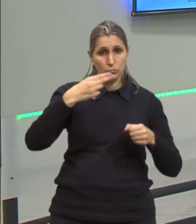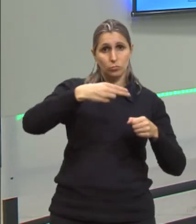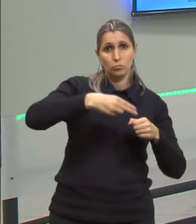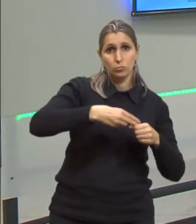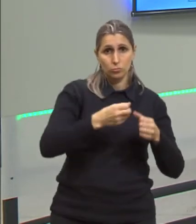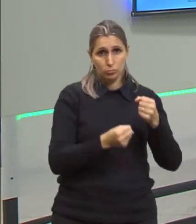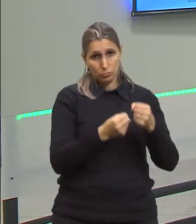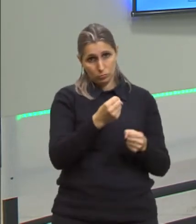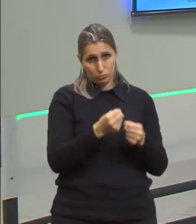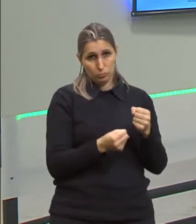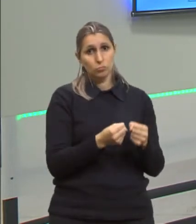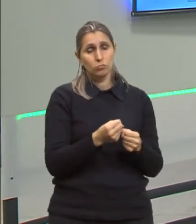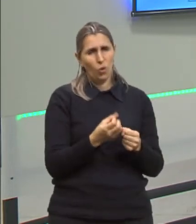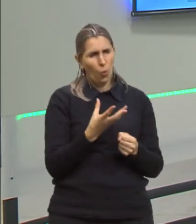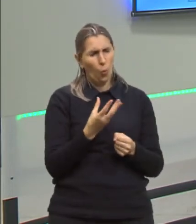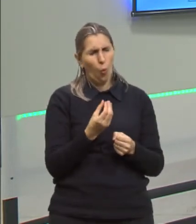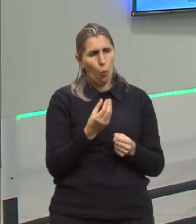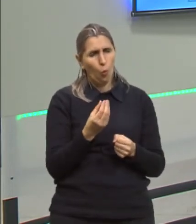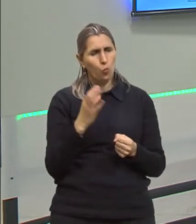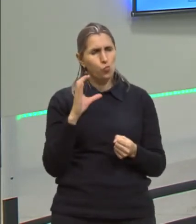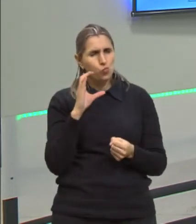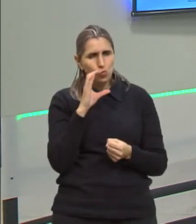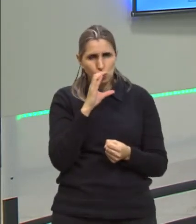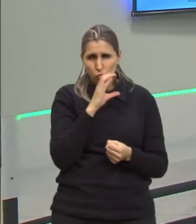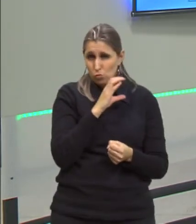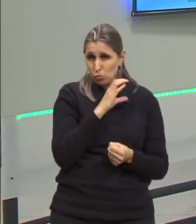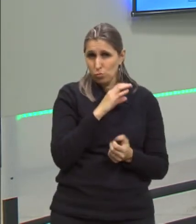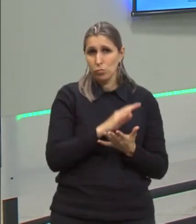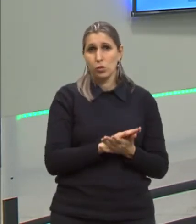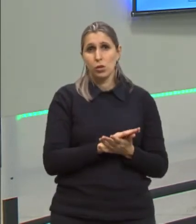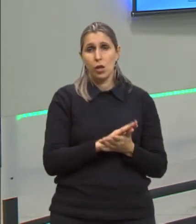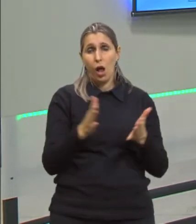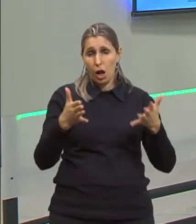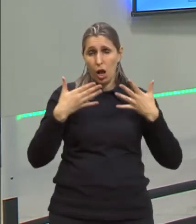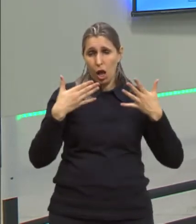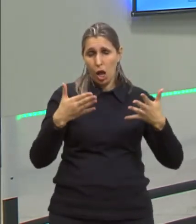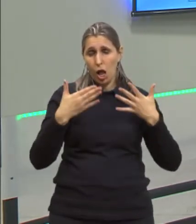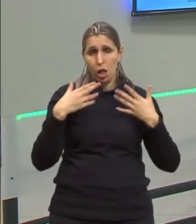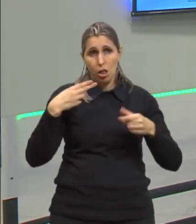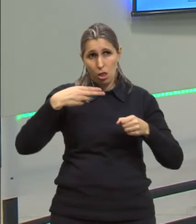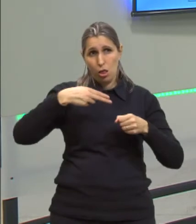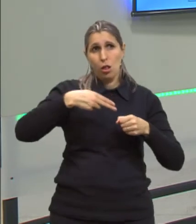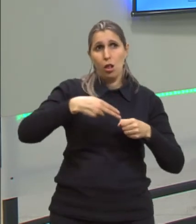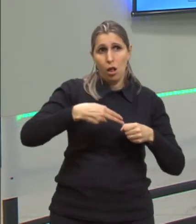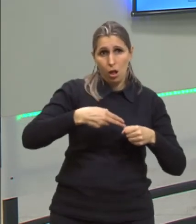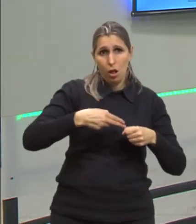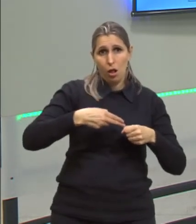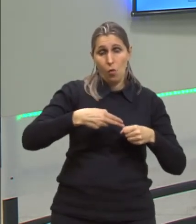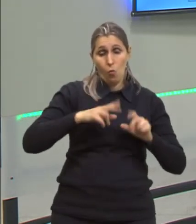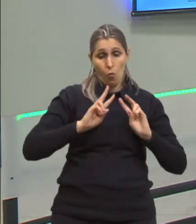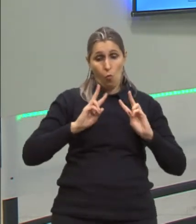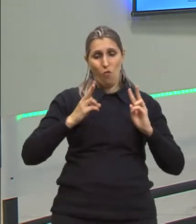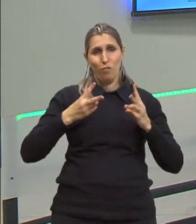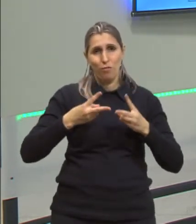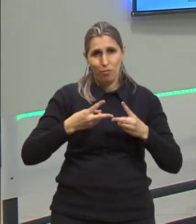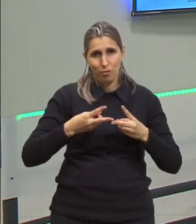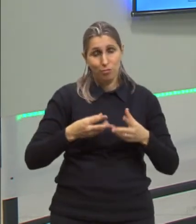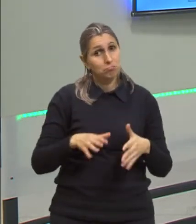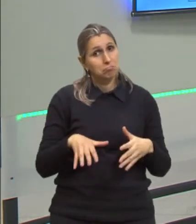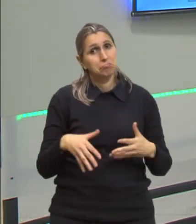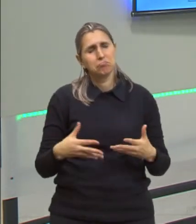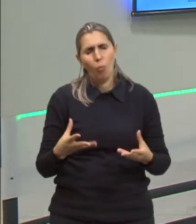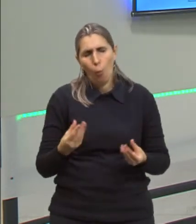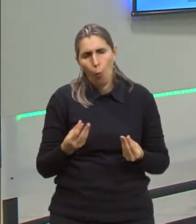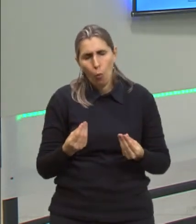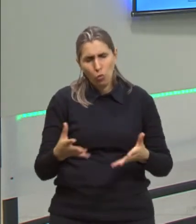carro quando está muito quente, certo? A gasolina ela é vendida por volume. Então,